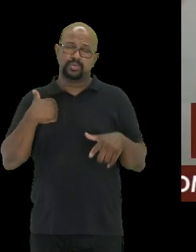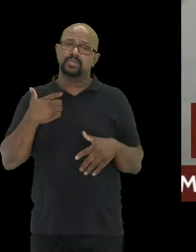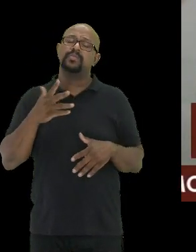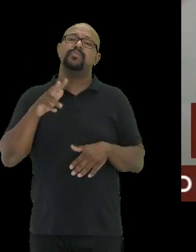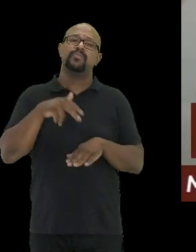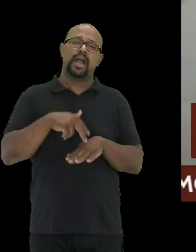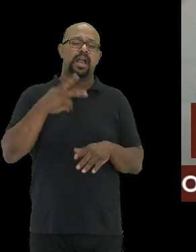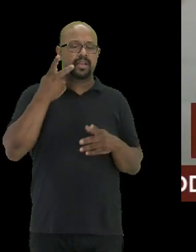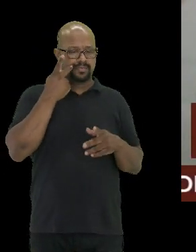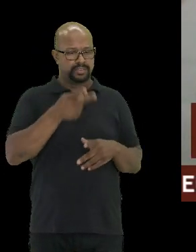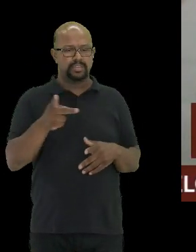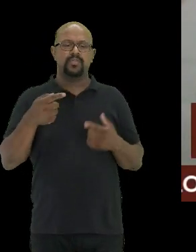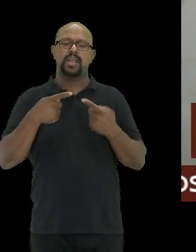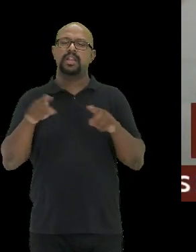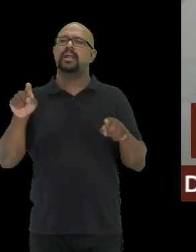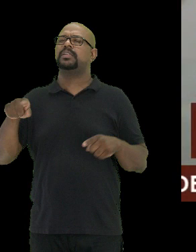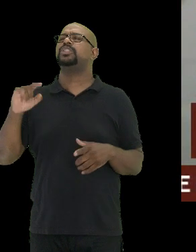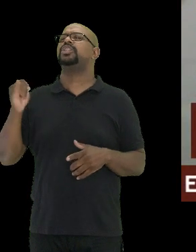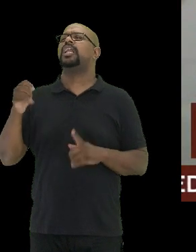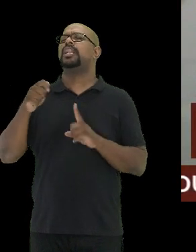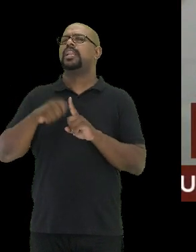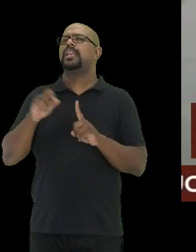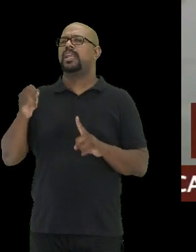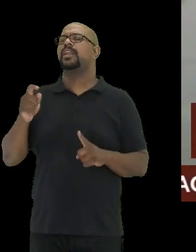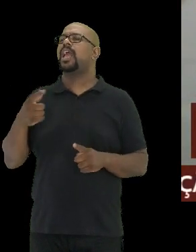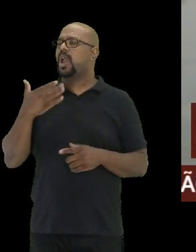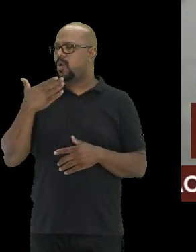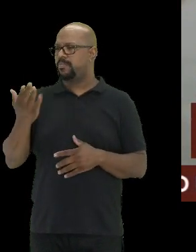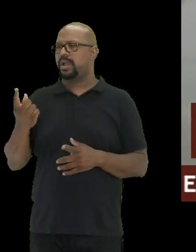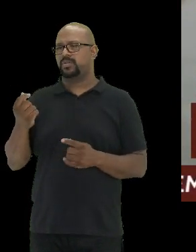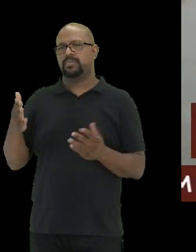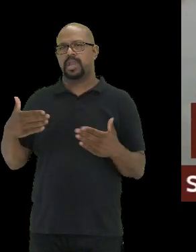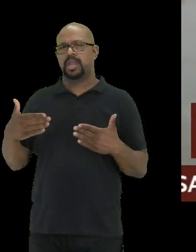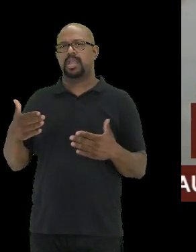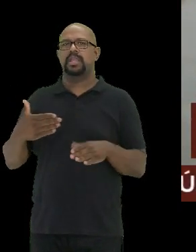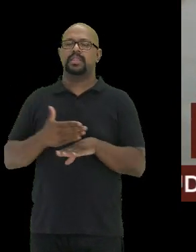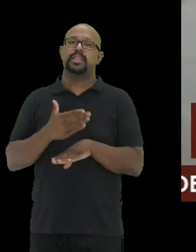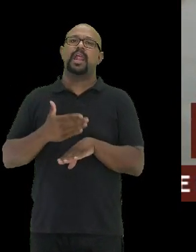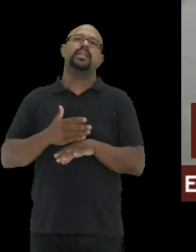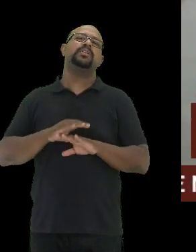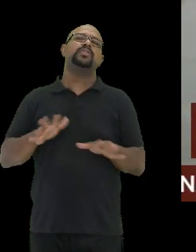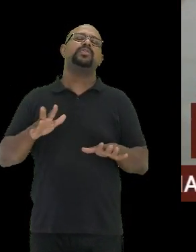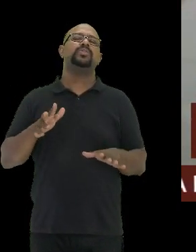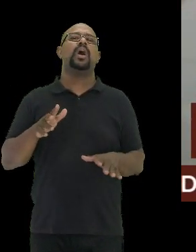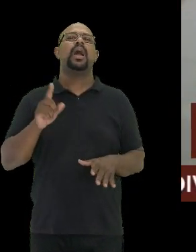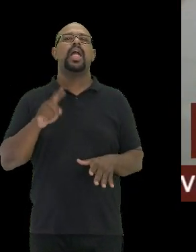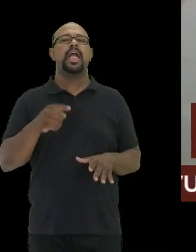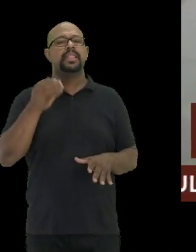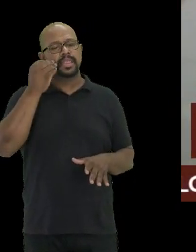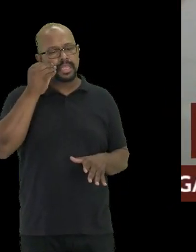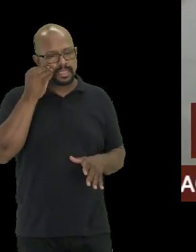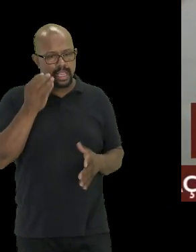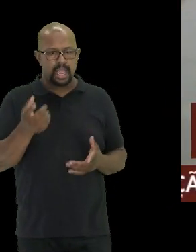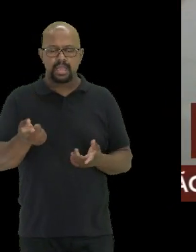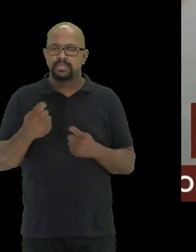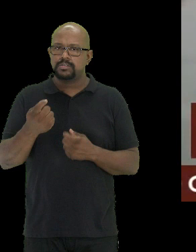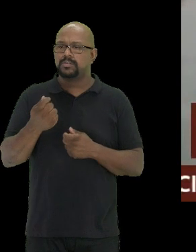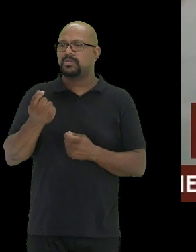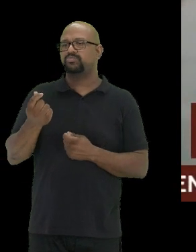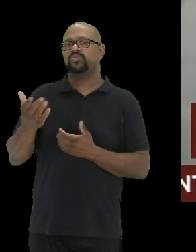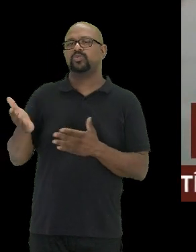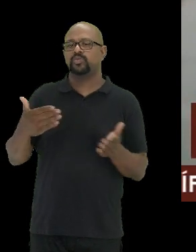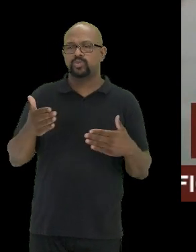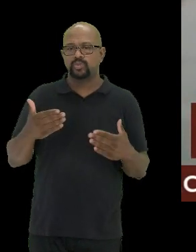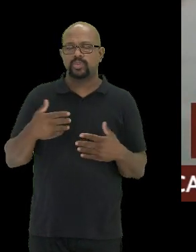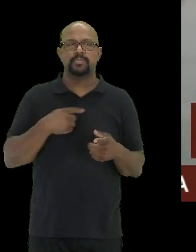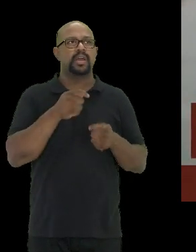foi inaugurada em janeiro, e é cobrada uma entrada, aonde a finalidade é exatamente tentar arrecadar tudo para